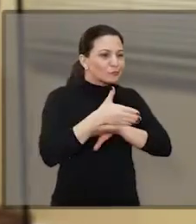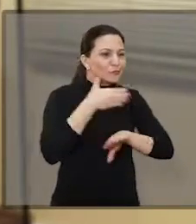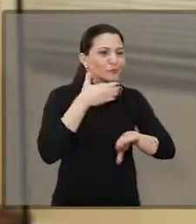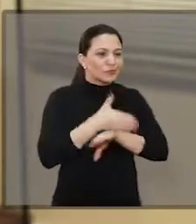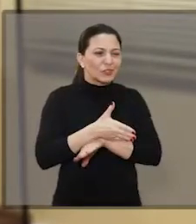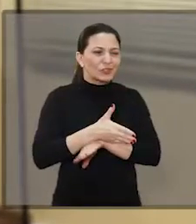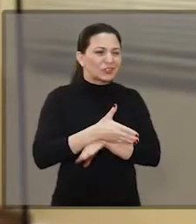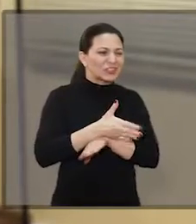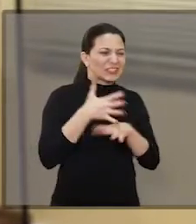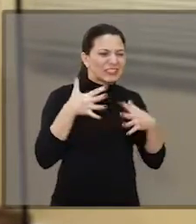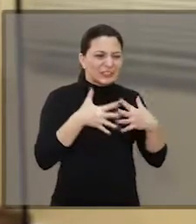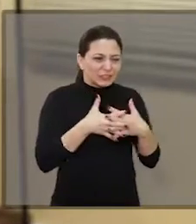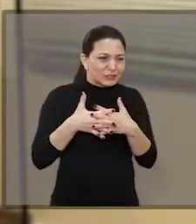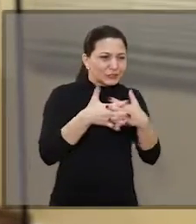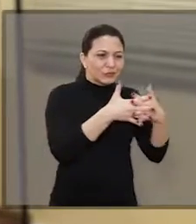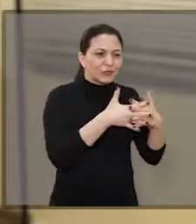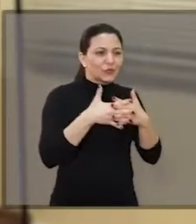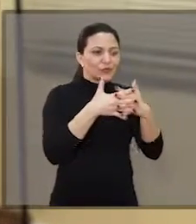desordenada,